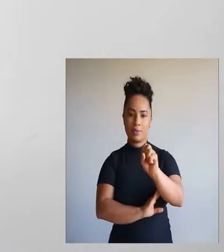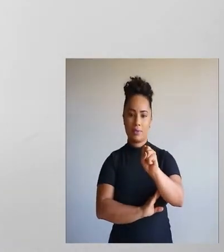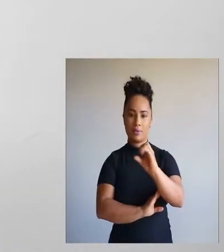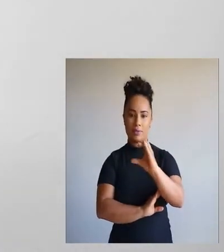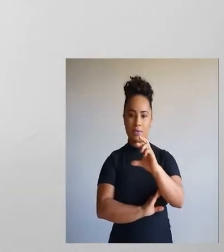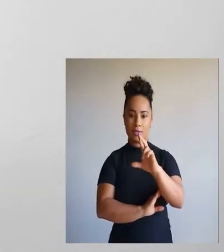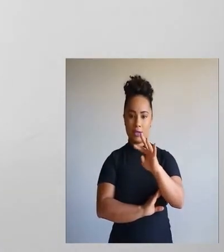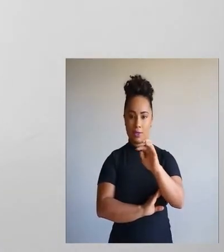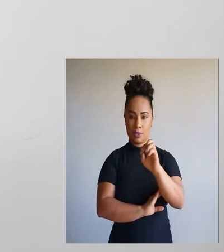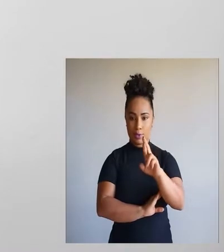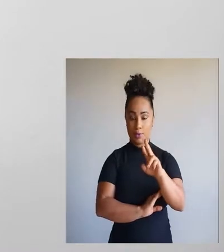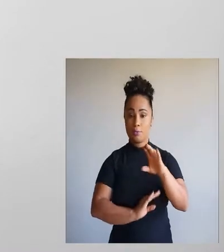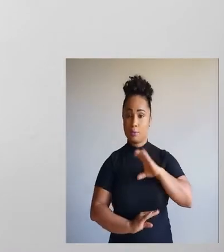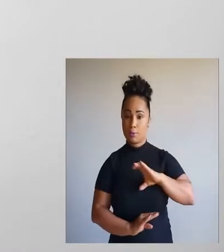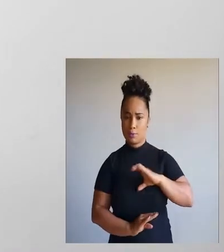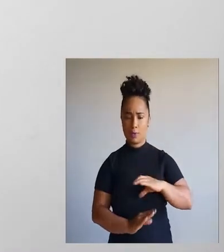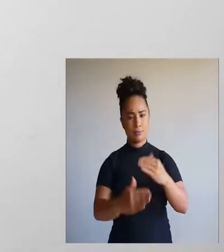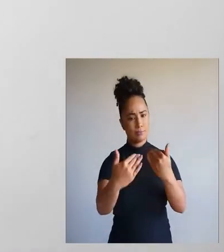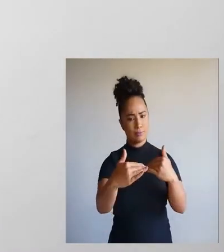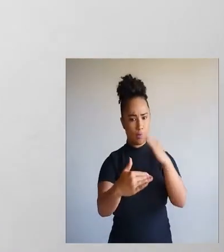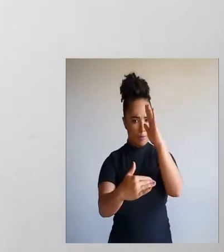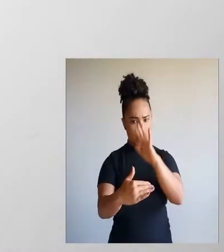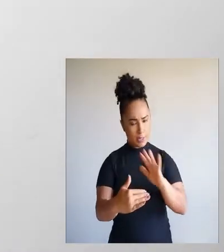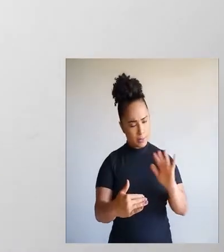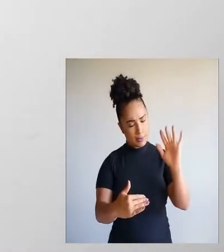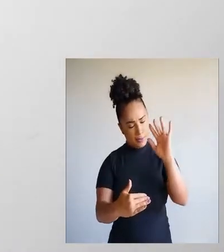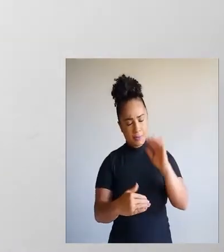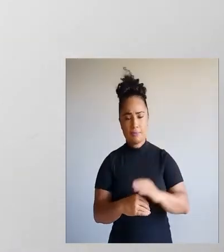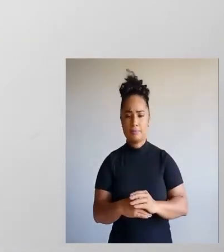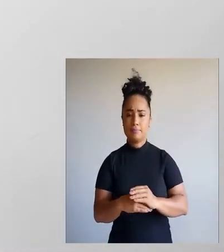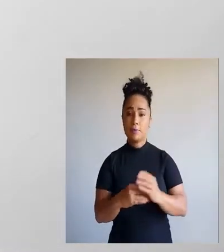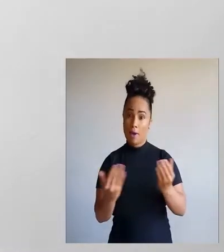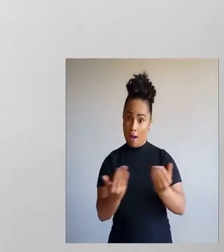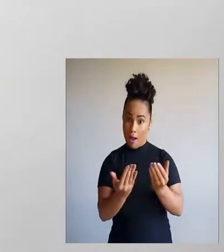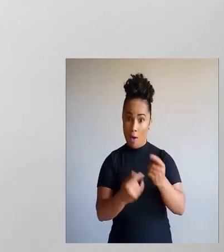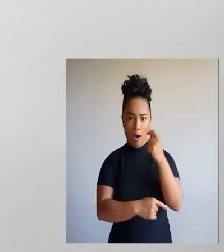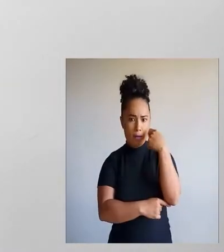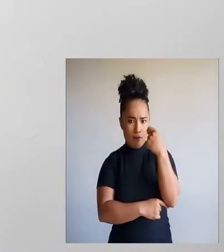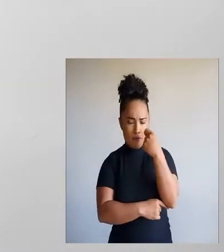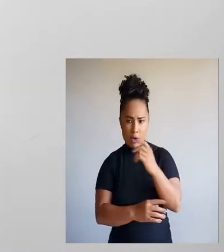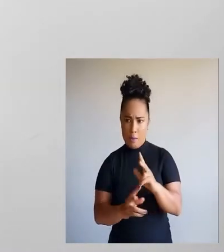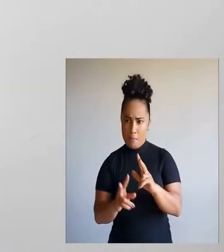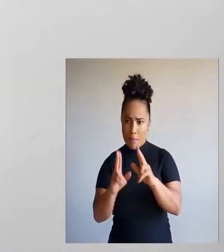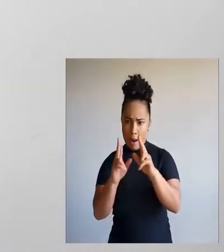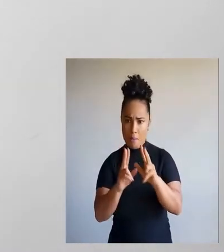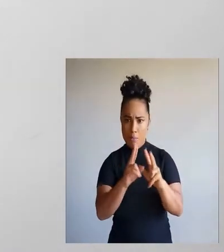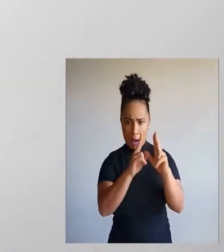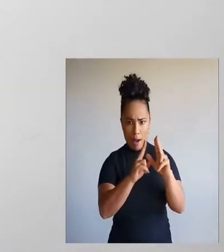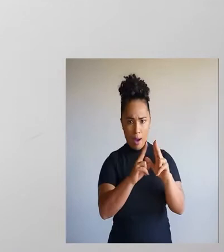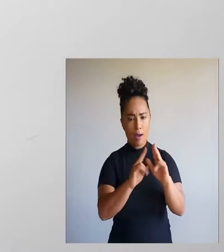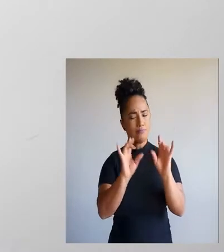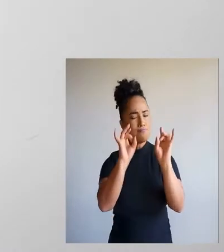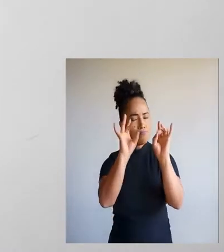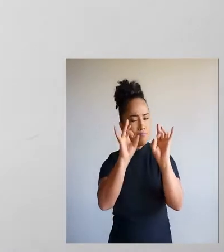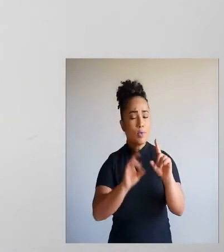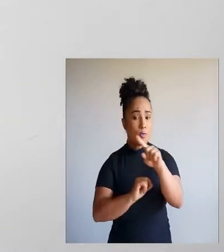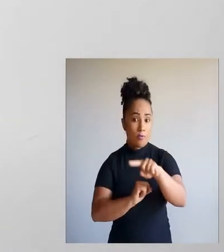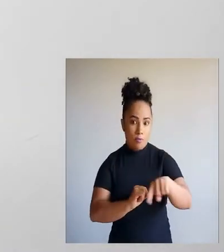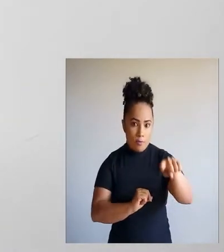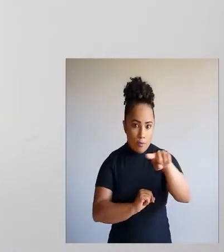do nono ano para a prova Brasil. Essa sequência de vídeos é dedicada especialmente para você,